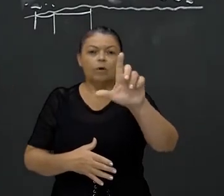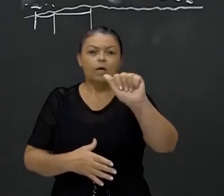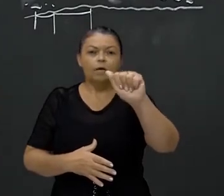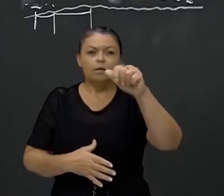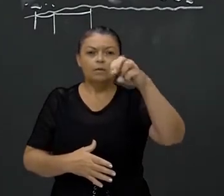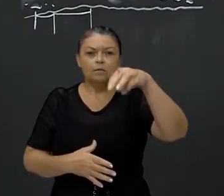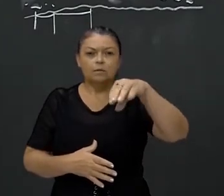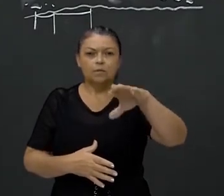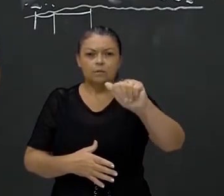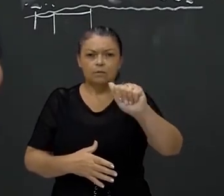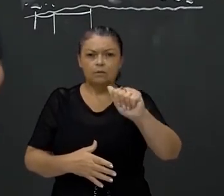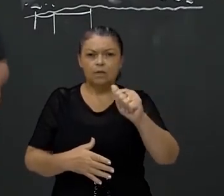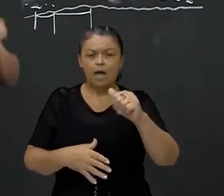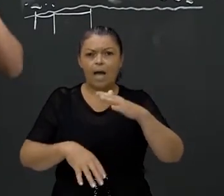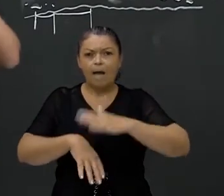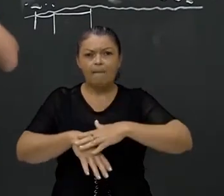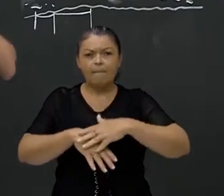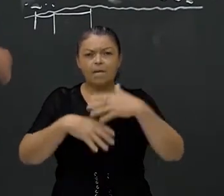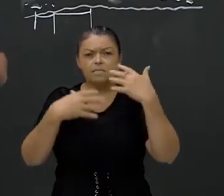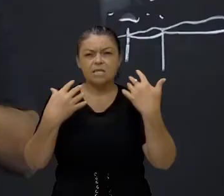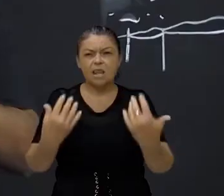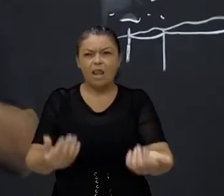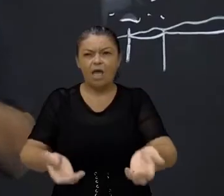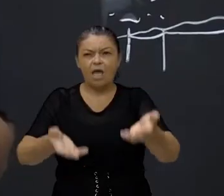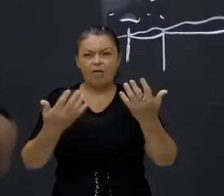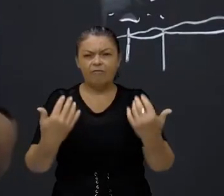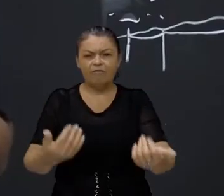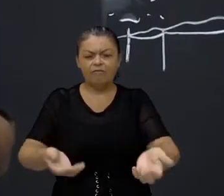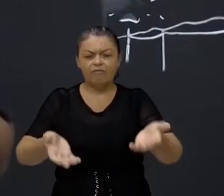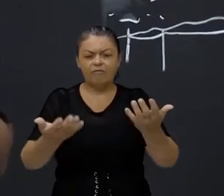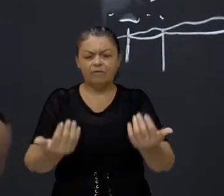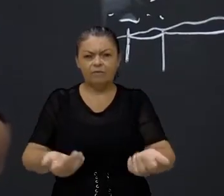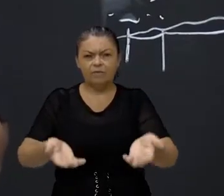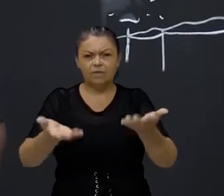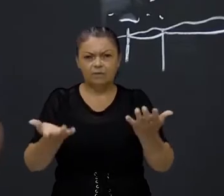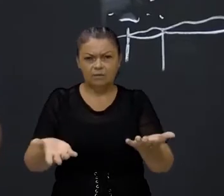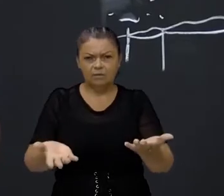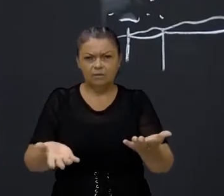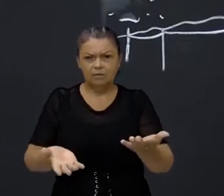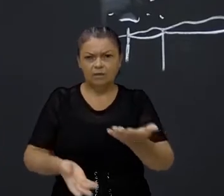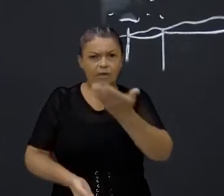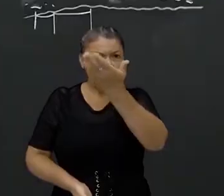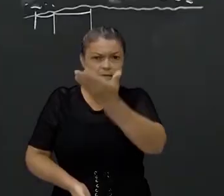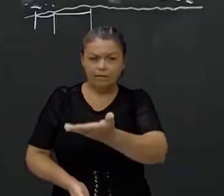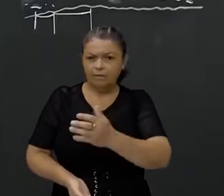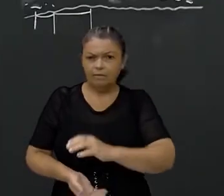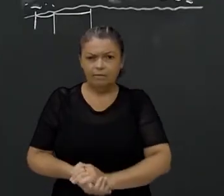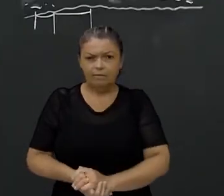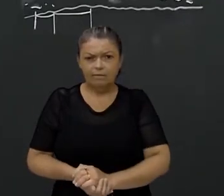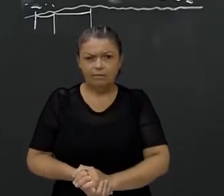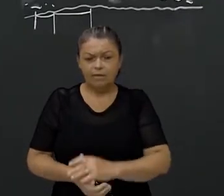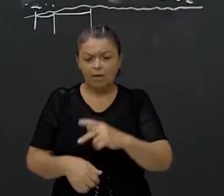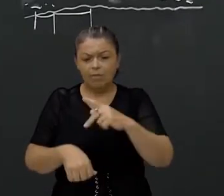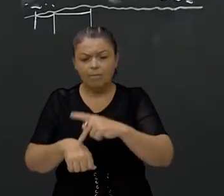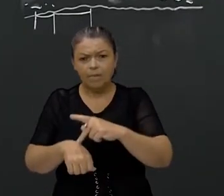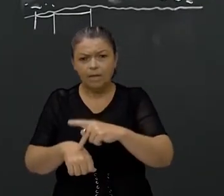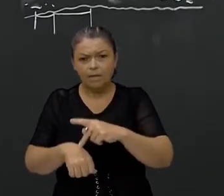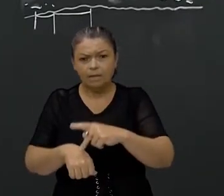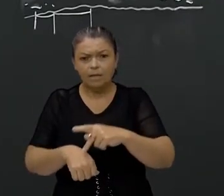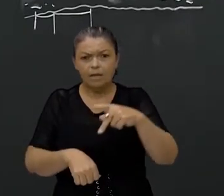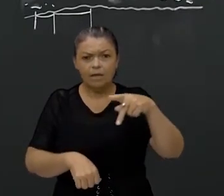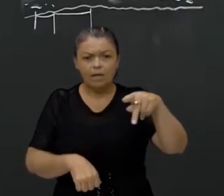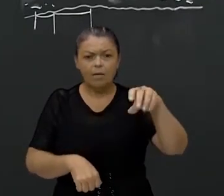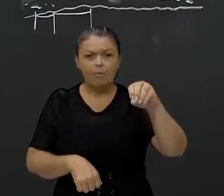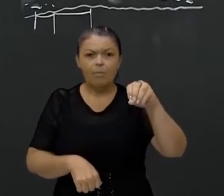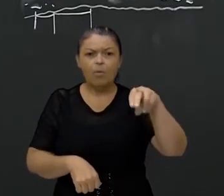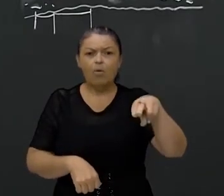Essa aqui. Você conhece isso? Pedra pome. Já usou? Compra na farmácia, usa para esfoliar a